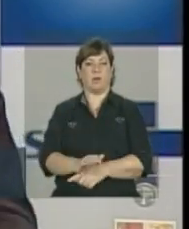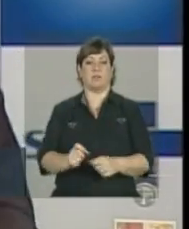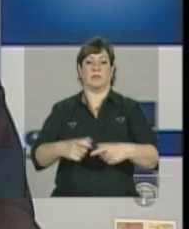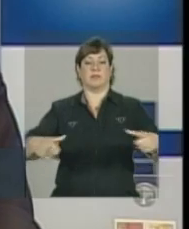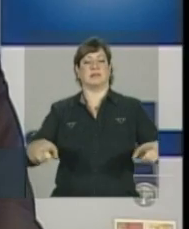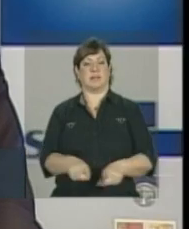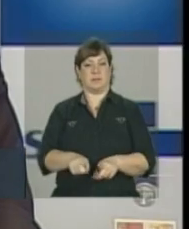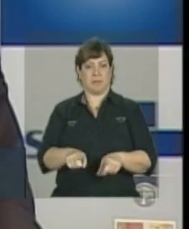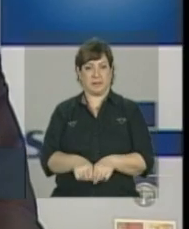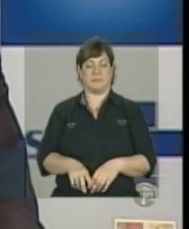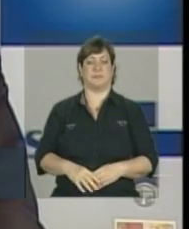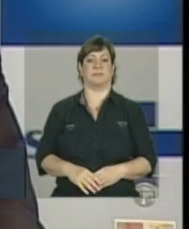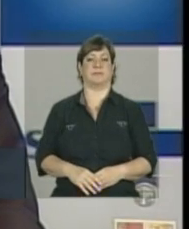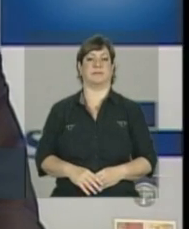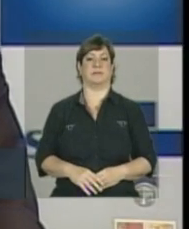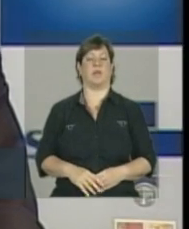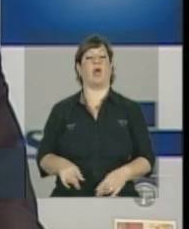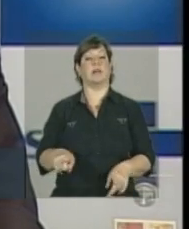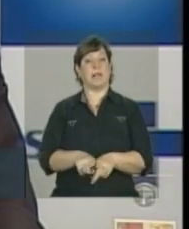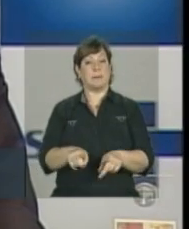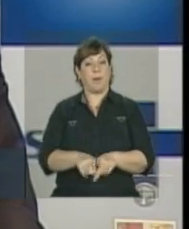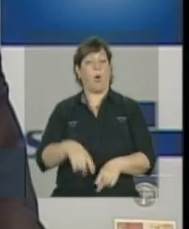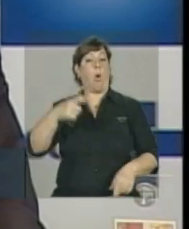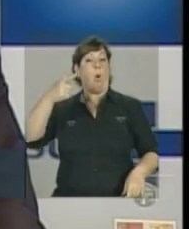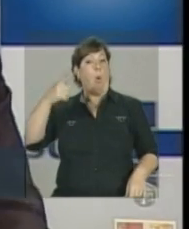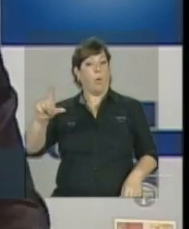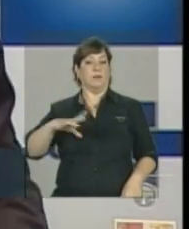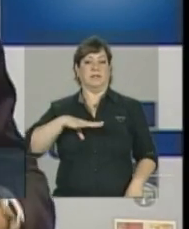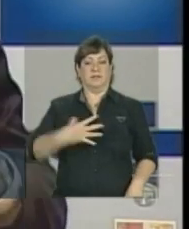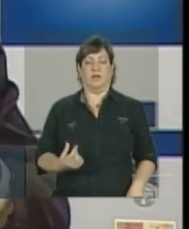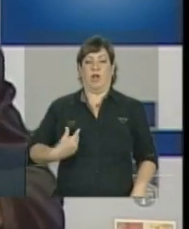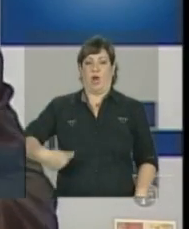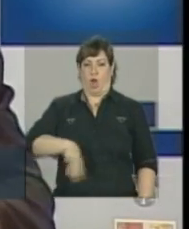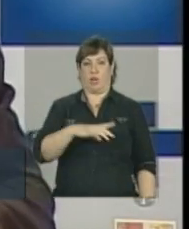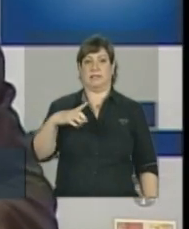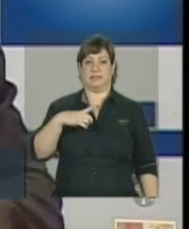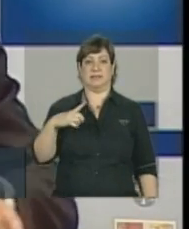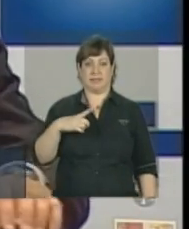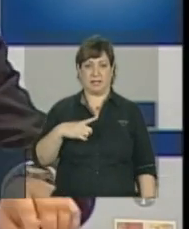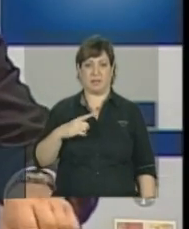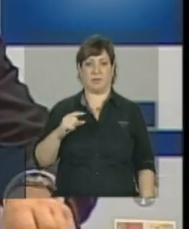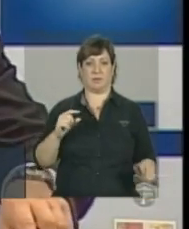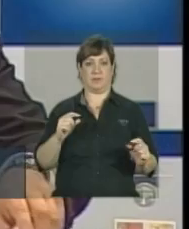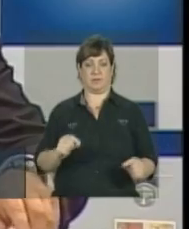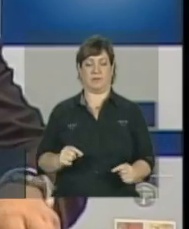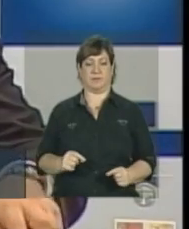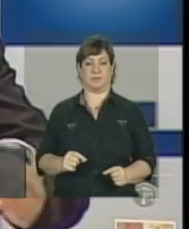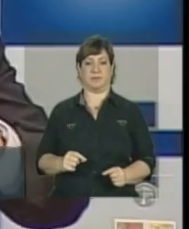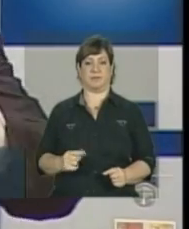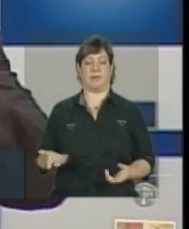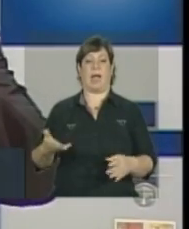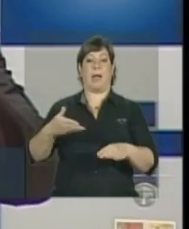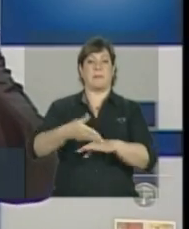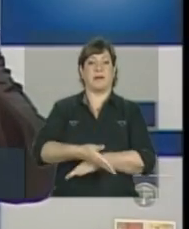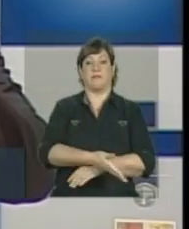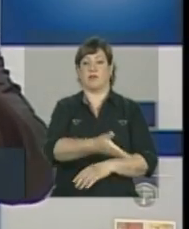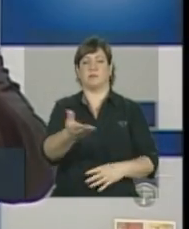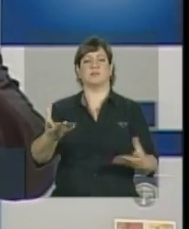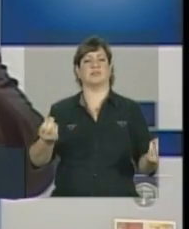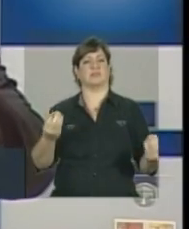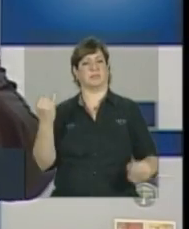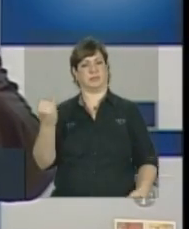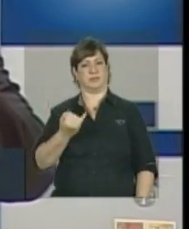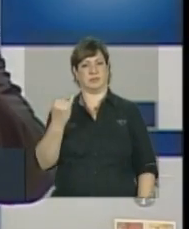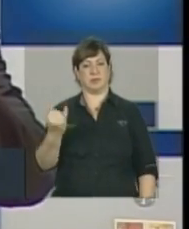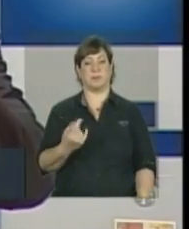ampliação. E um outro desafio que nós temos, e aí, viu Anderson, a participação de vocês é muito importante,